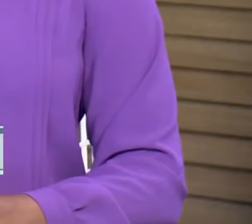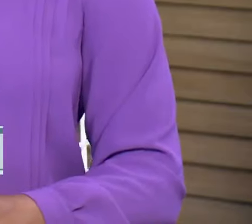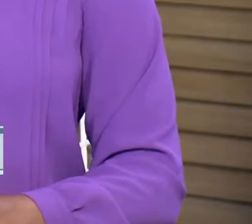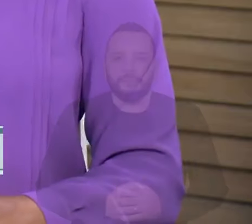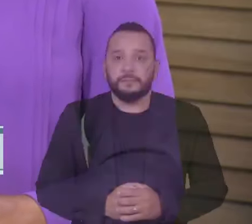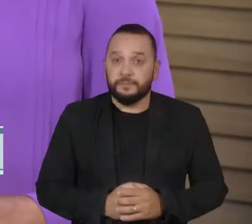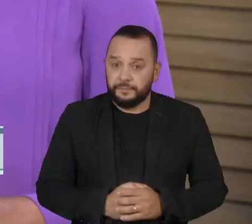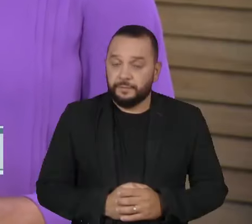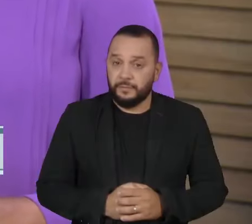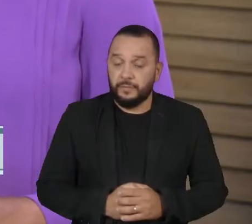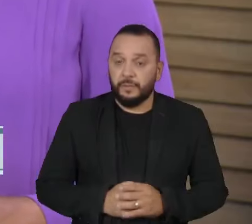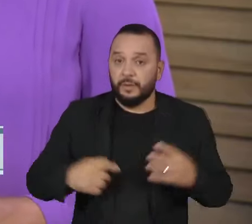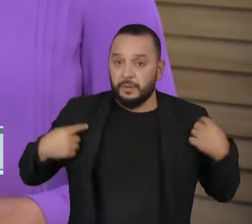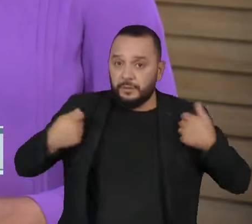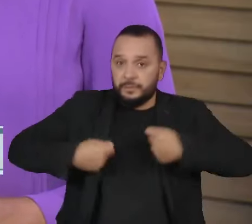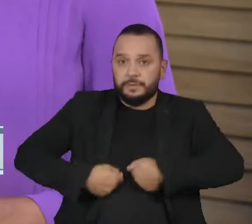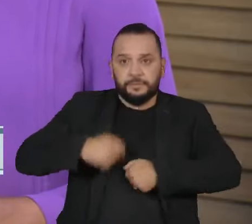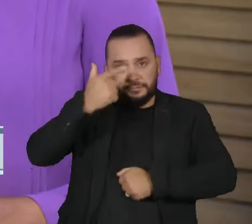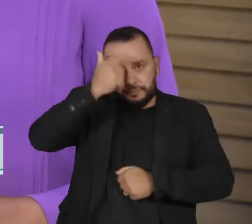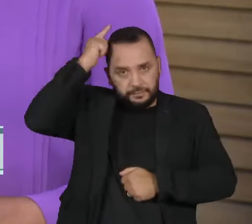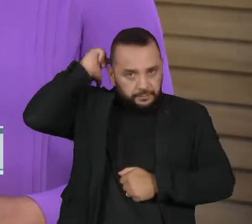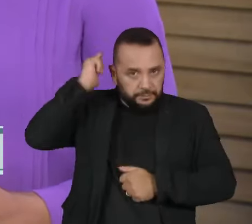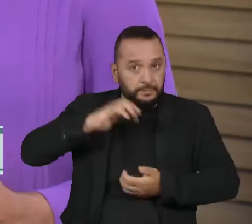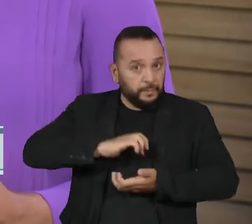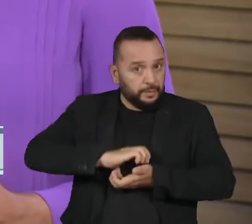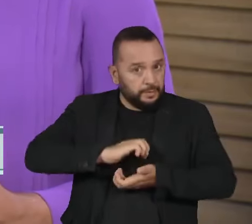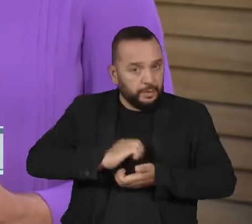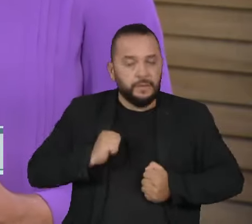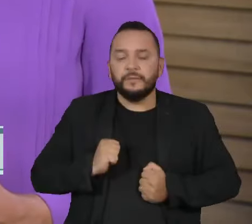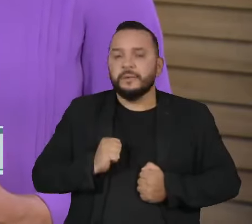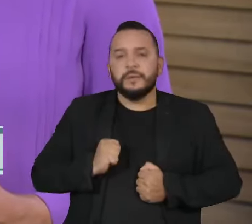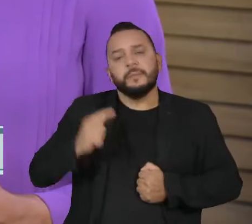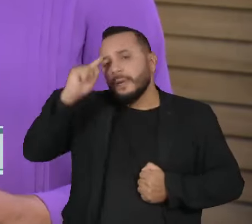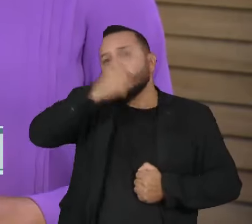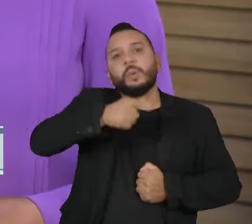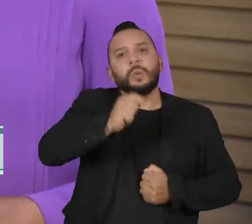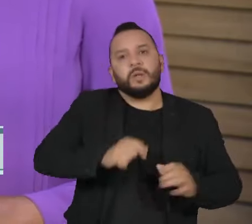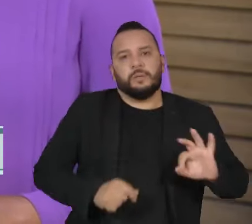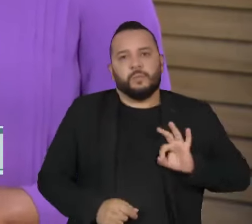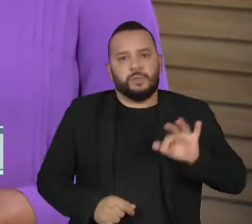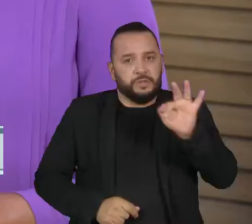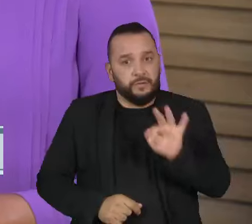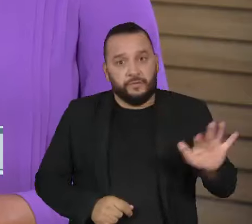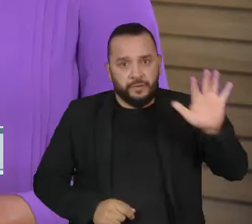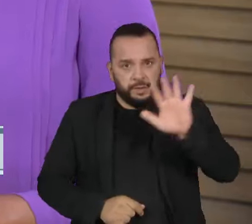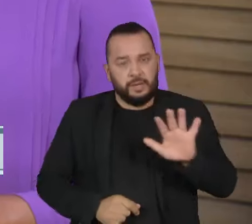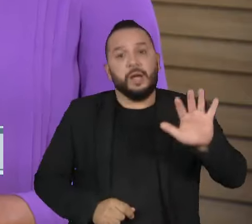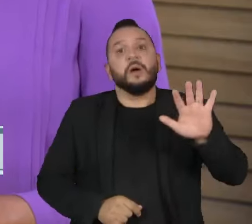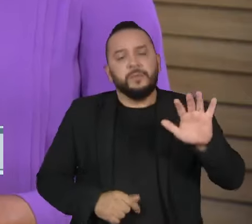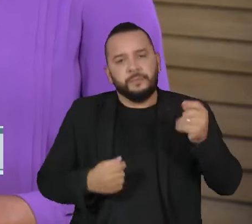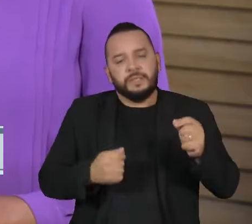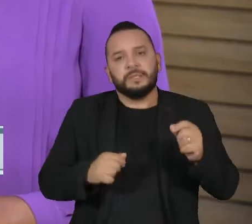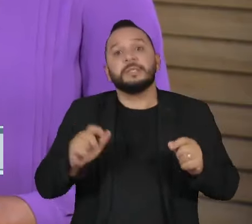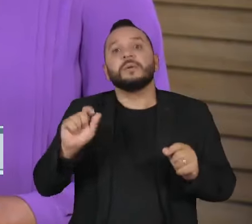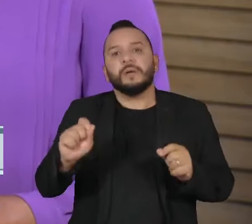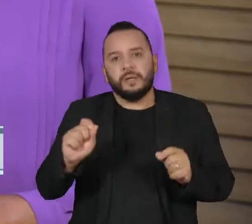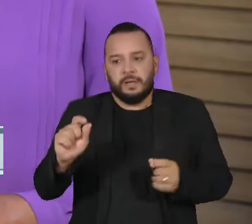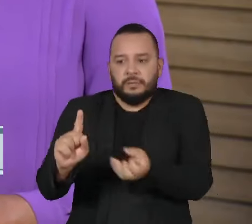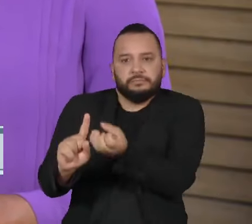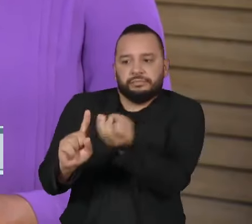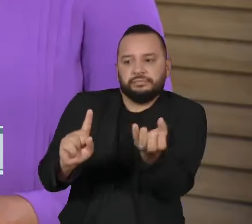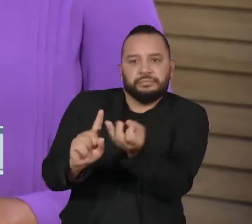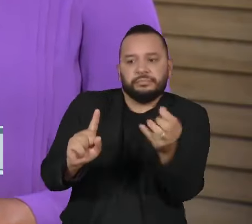O ministro Alexandre de Moraes, do STF, determinou que a Polícia Federal ouça o delegado Rivaldo Barbosa.